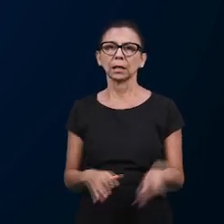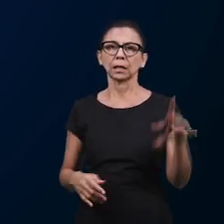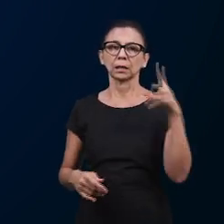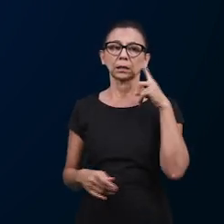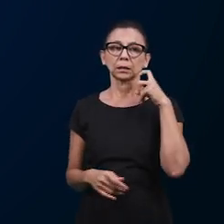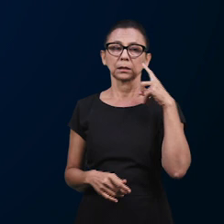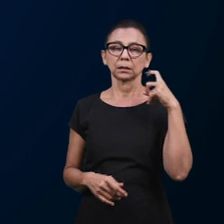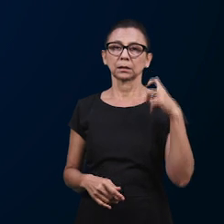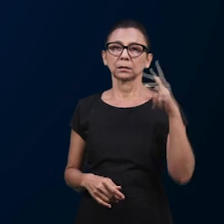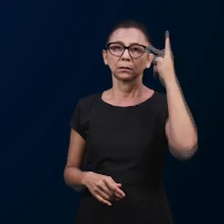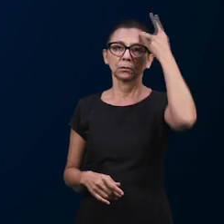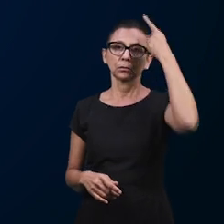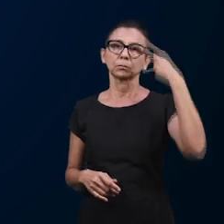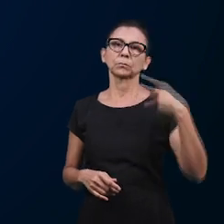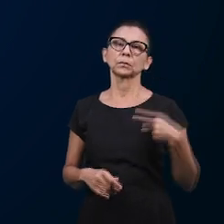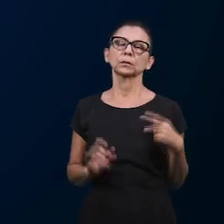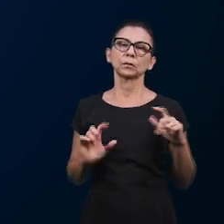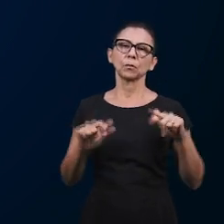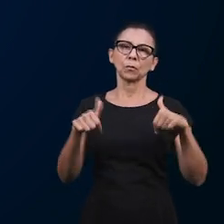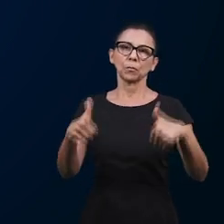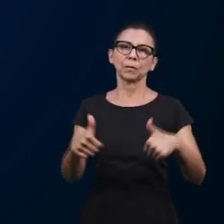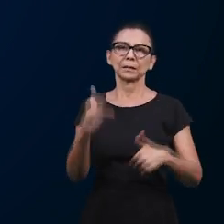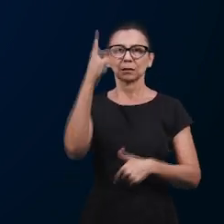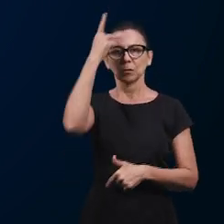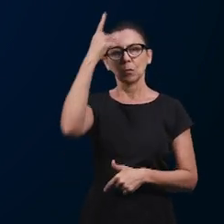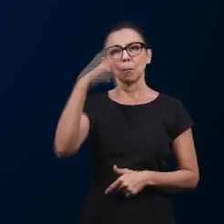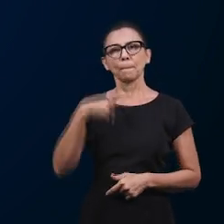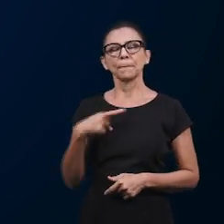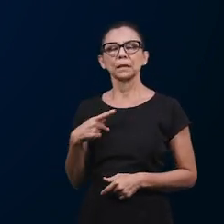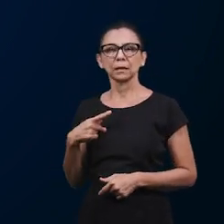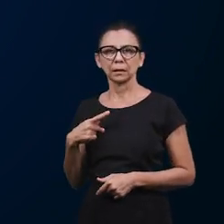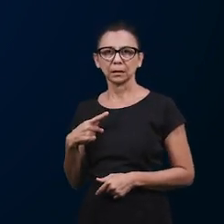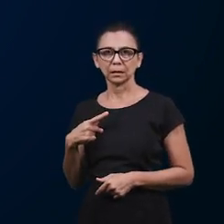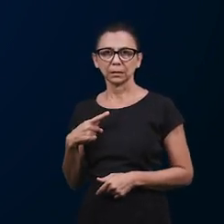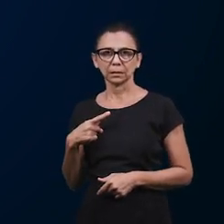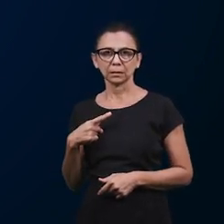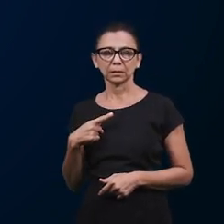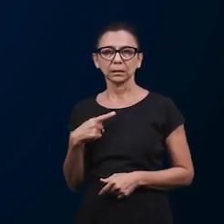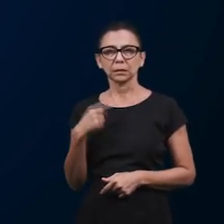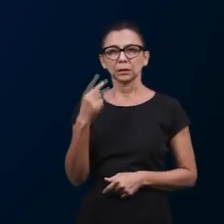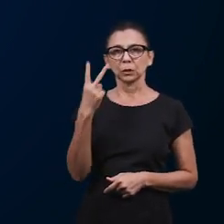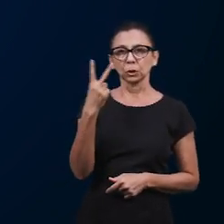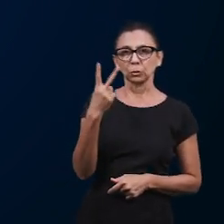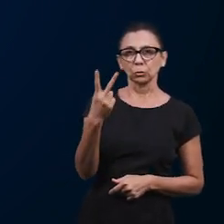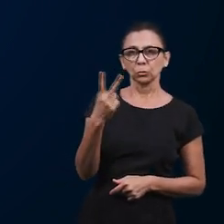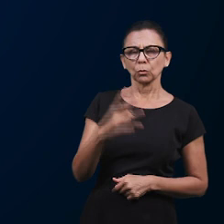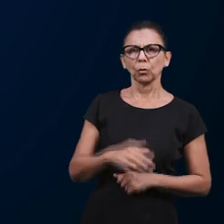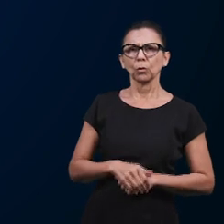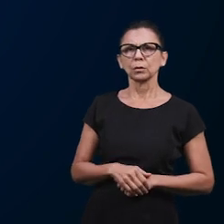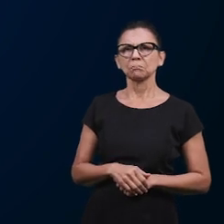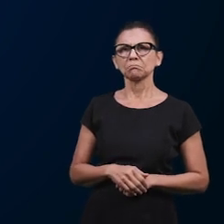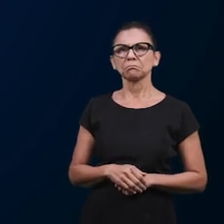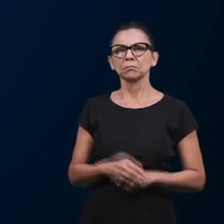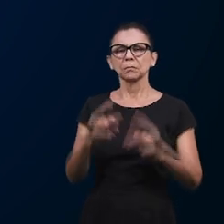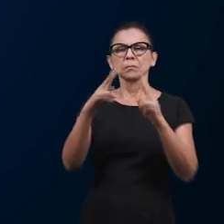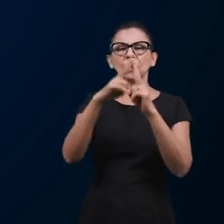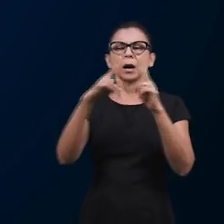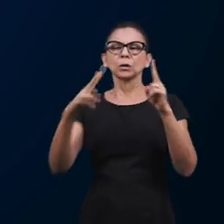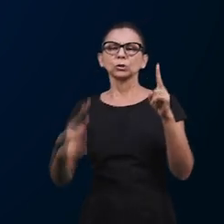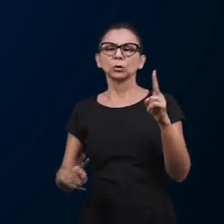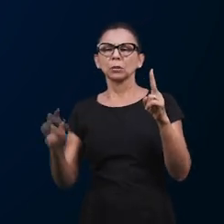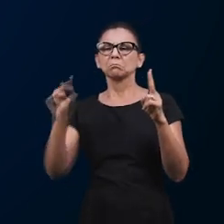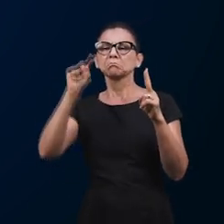campo dos seus interesses. Então, aqui é a ação da carne. O item 2 pergunta, quem ficou abrigado na